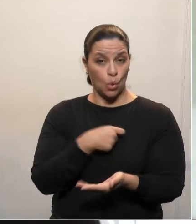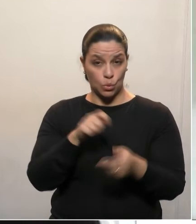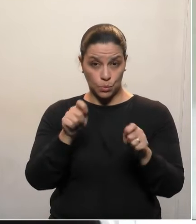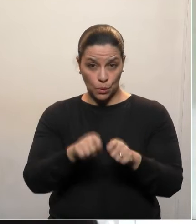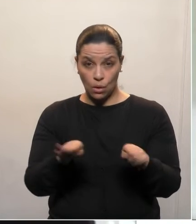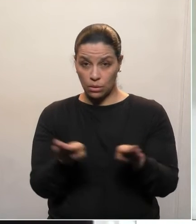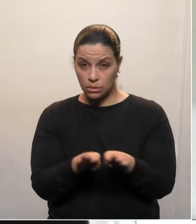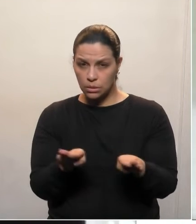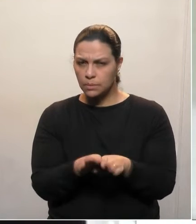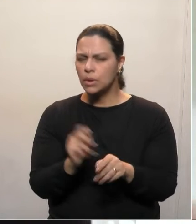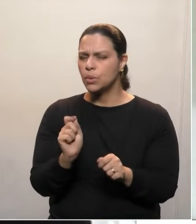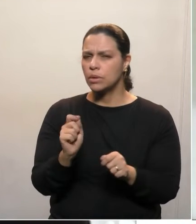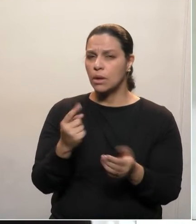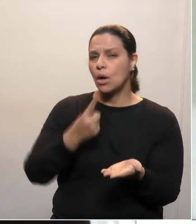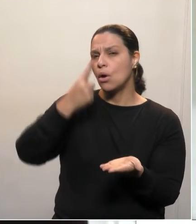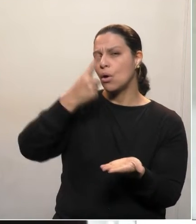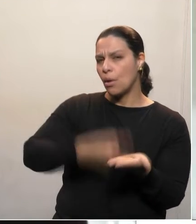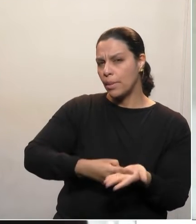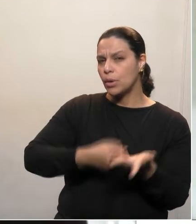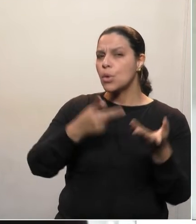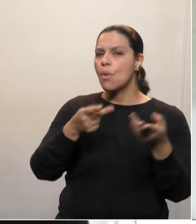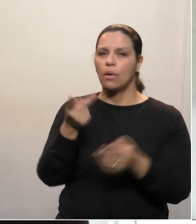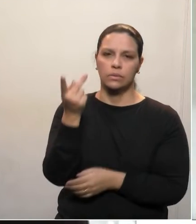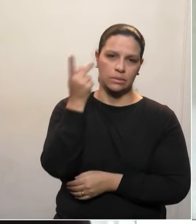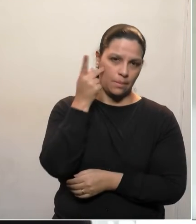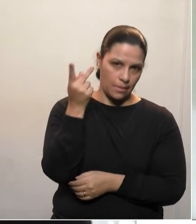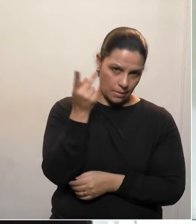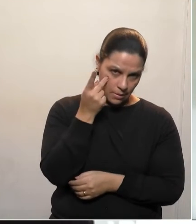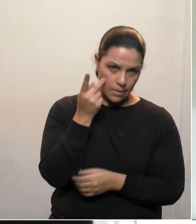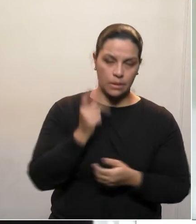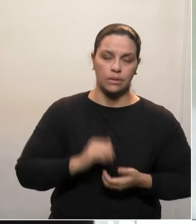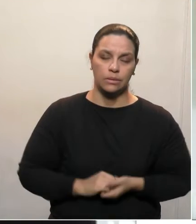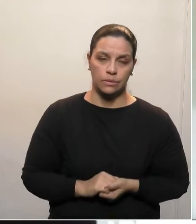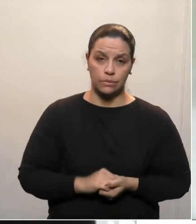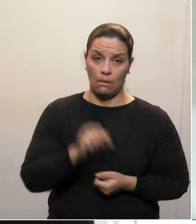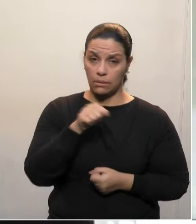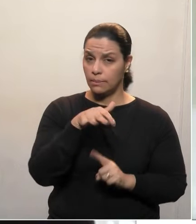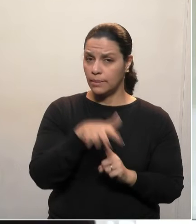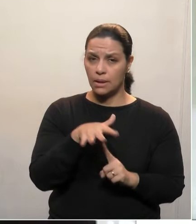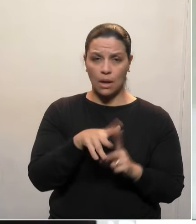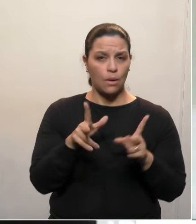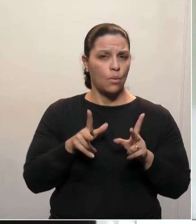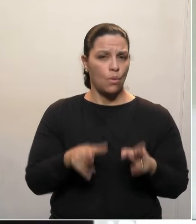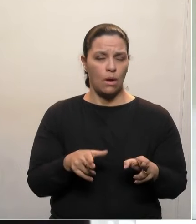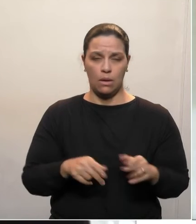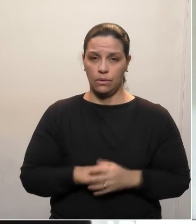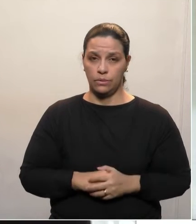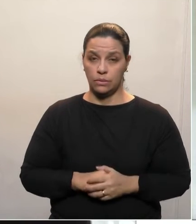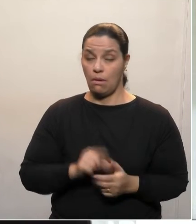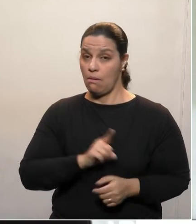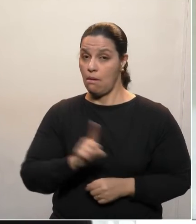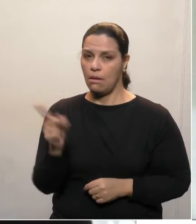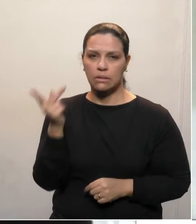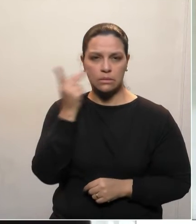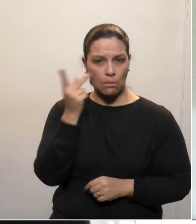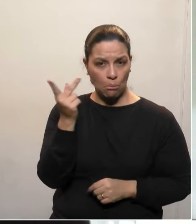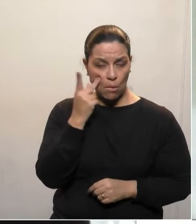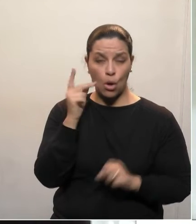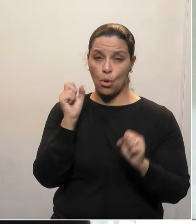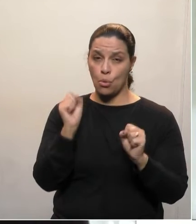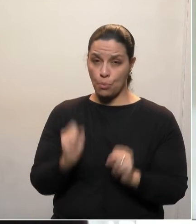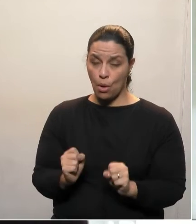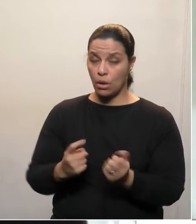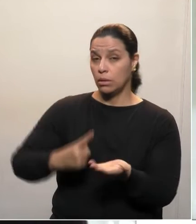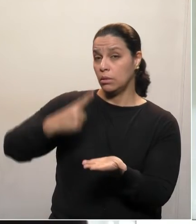ter o mesmo acordo feito pelo governo de São Paulo, aqui no Paraná, o governador pode celebrar um